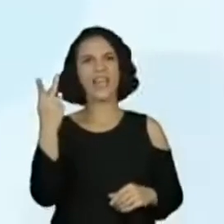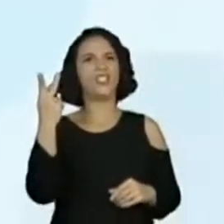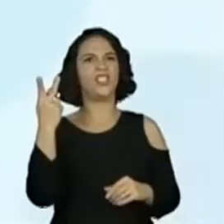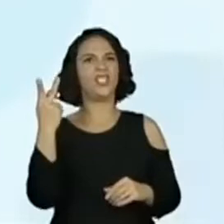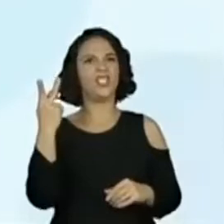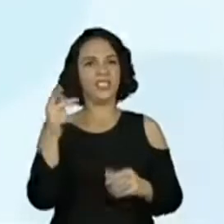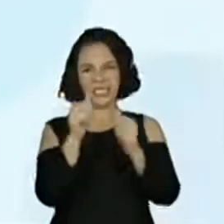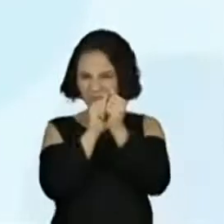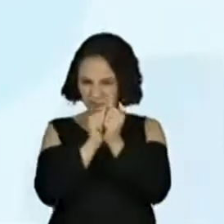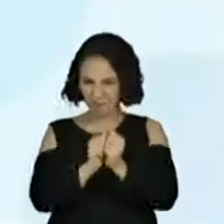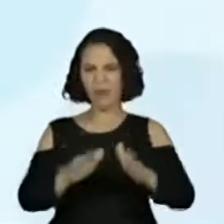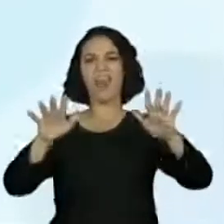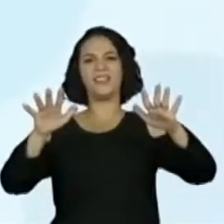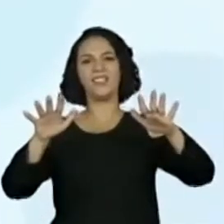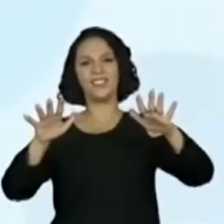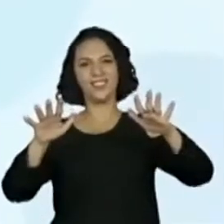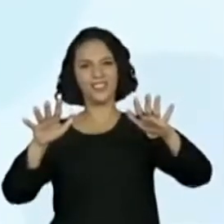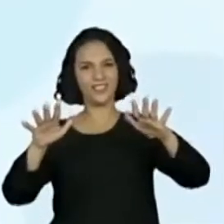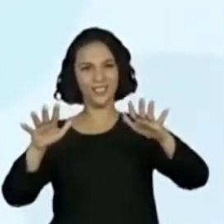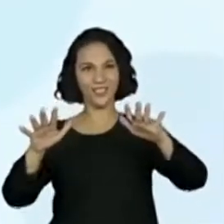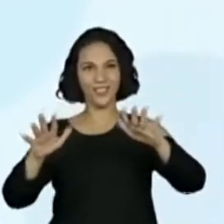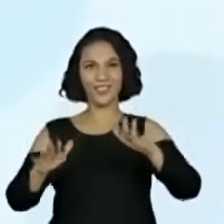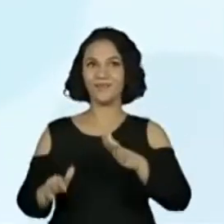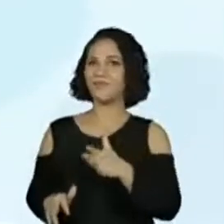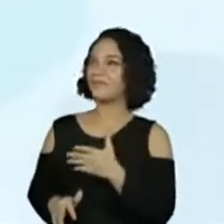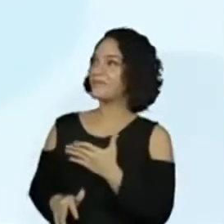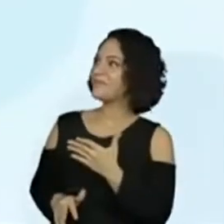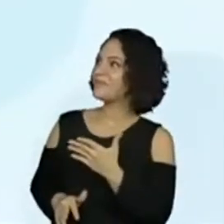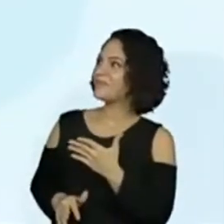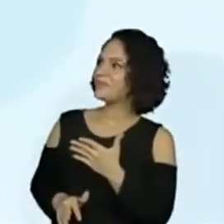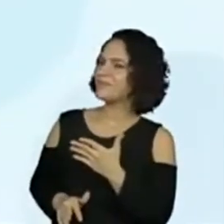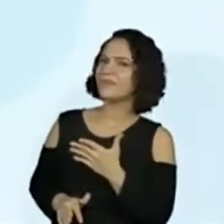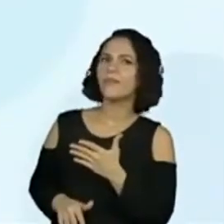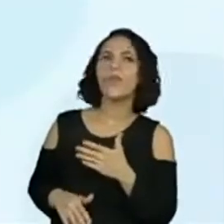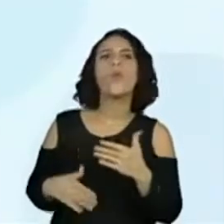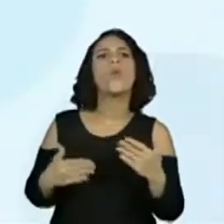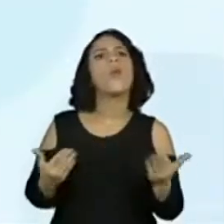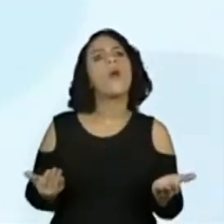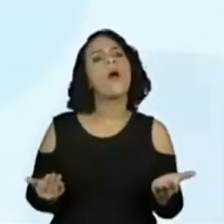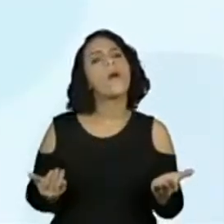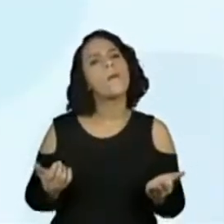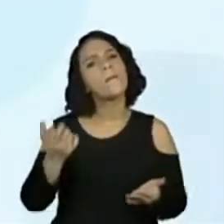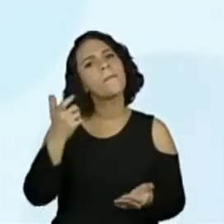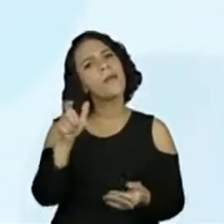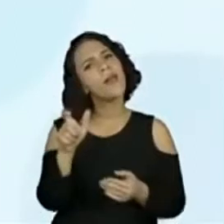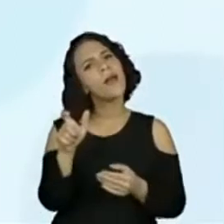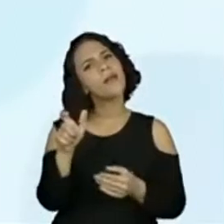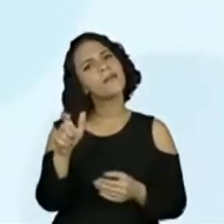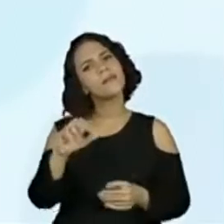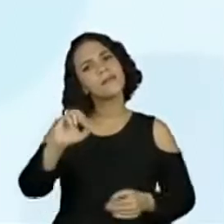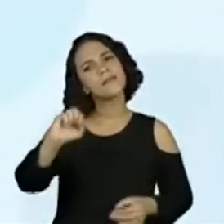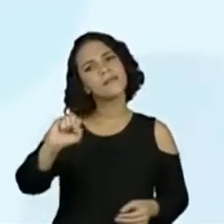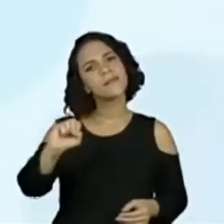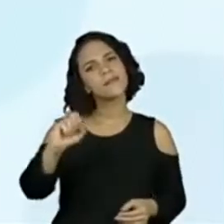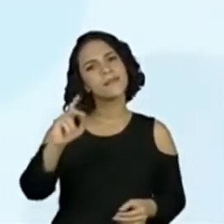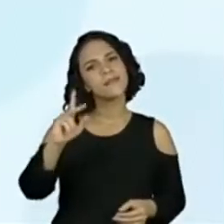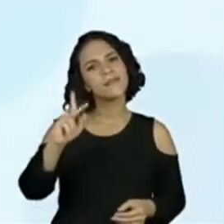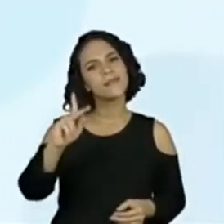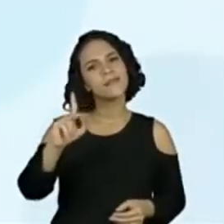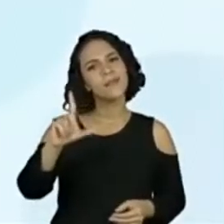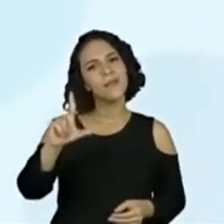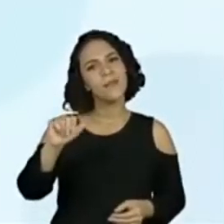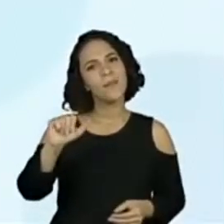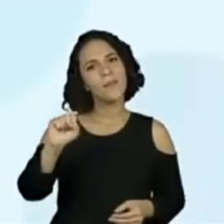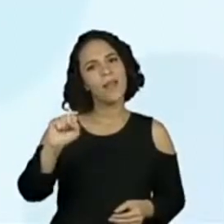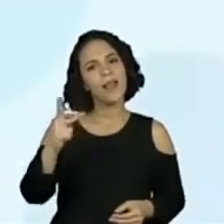splash, splash. Onde está escrito isso aí, splash? É, já vão olhando aí, coloca a mãozinha